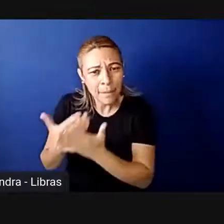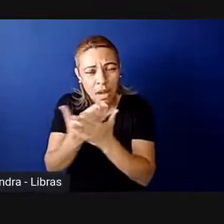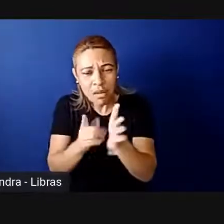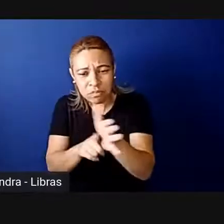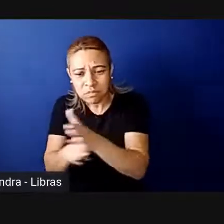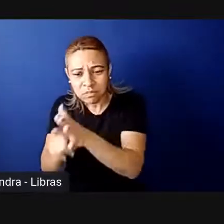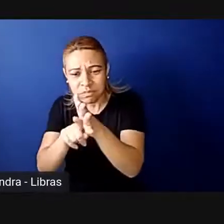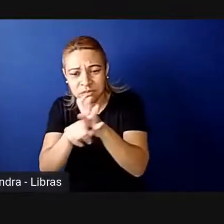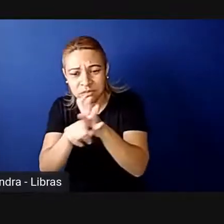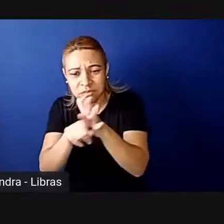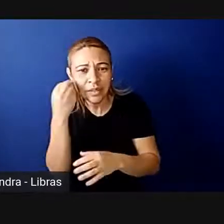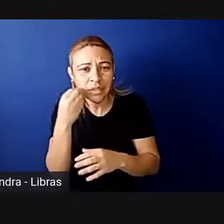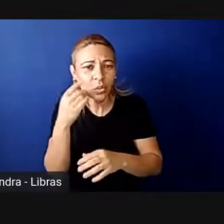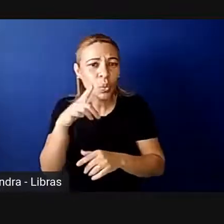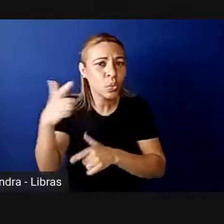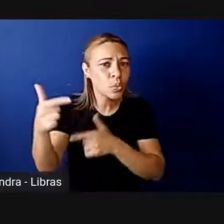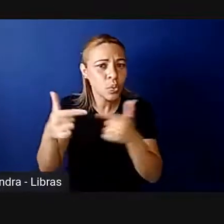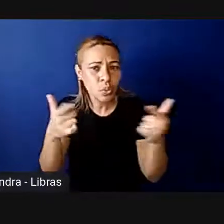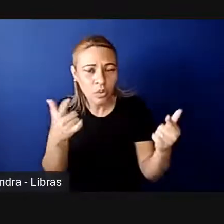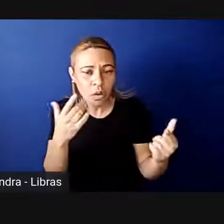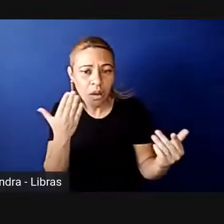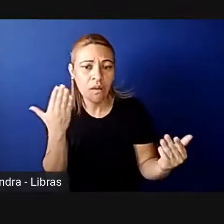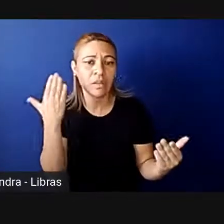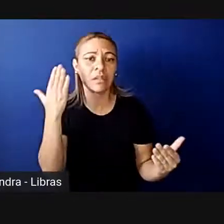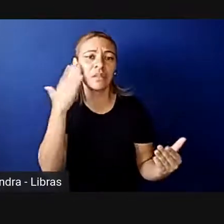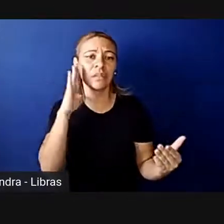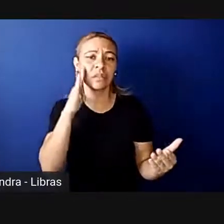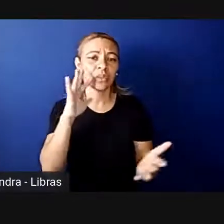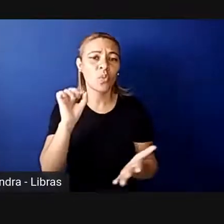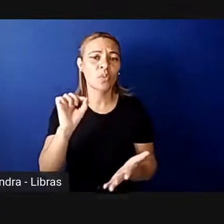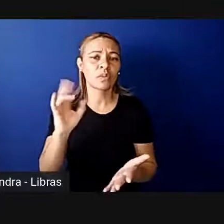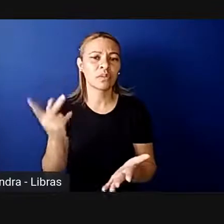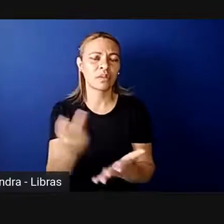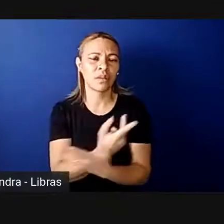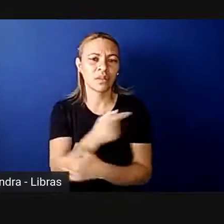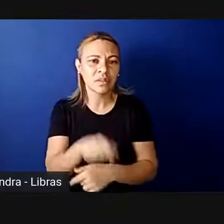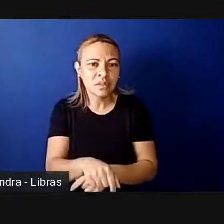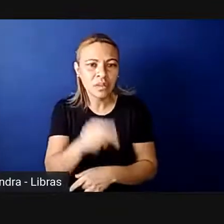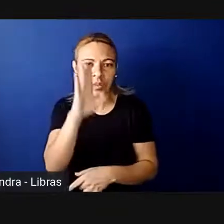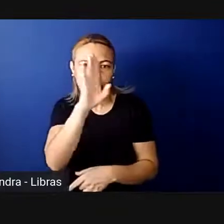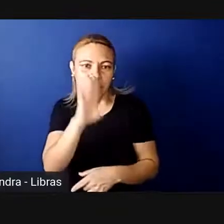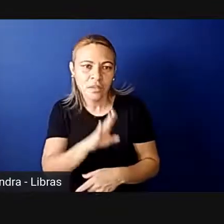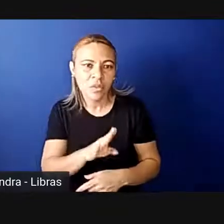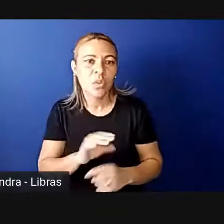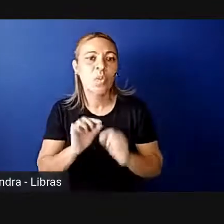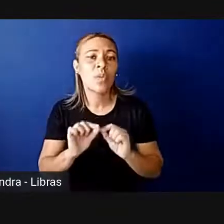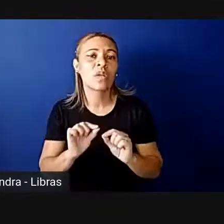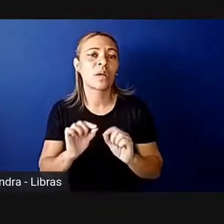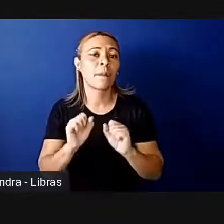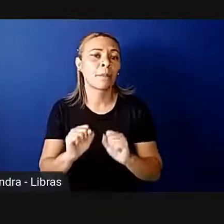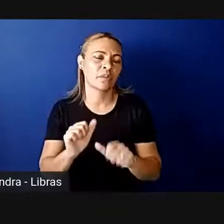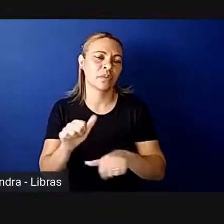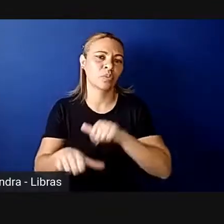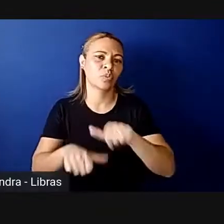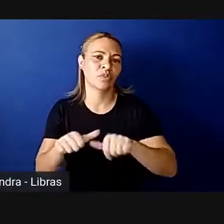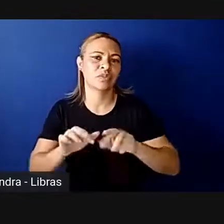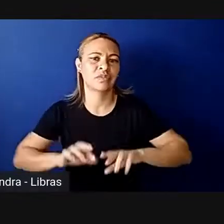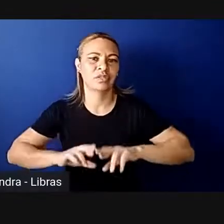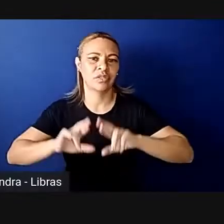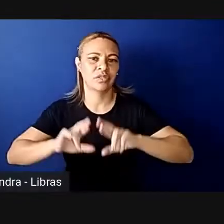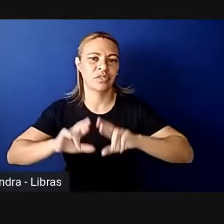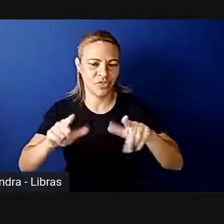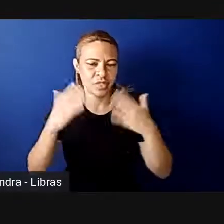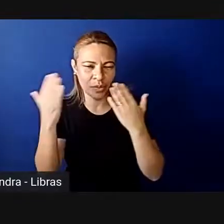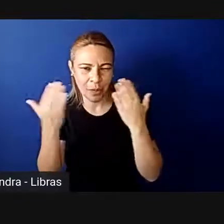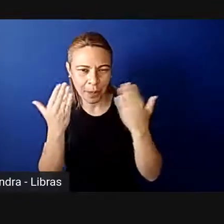experiências para poder entender o que aconteceu no Brasil e o que pode ter, o que poderia ter sido diferente se a gente comparar com a experiência de